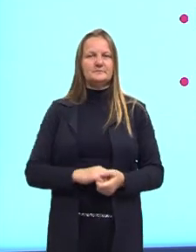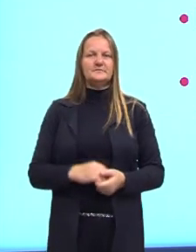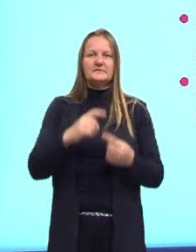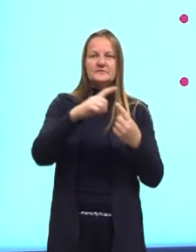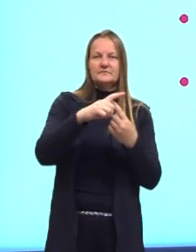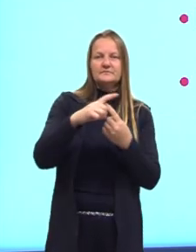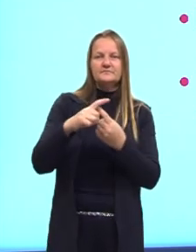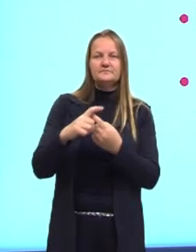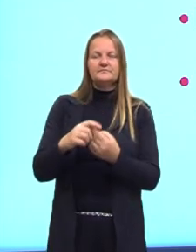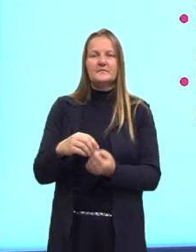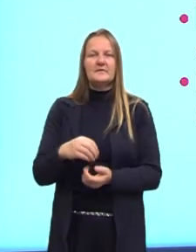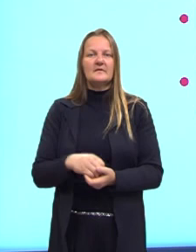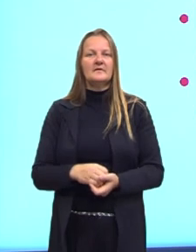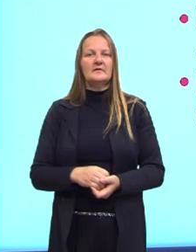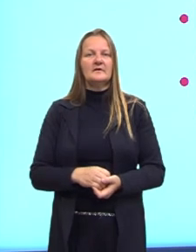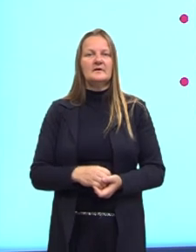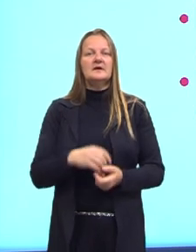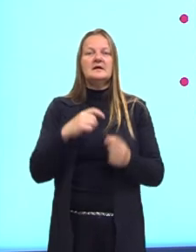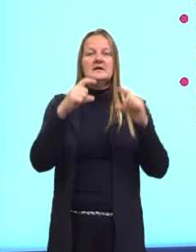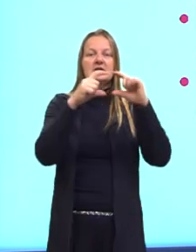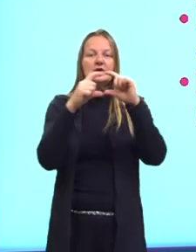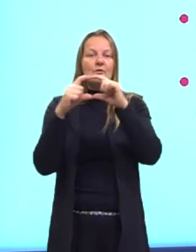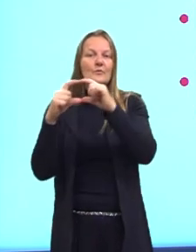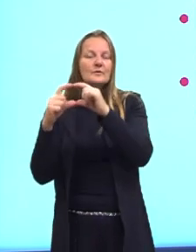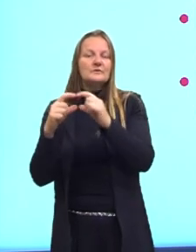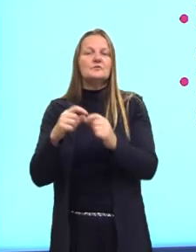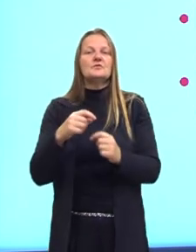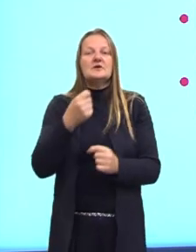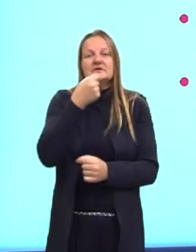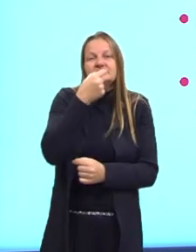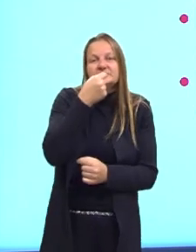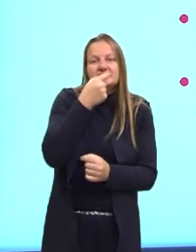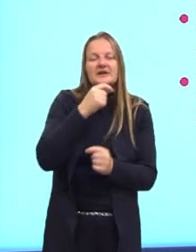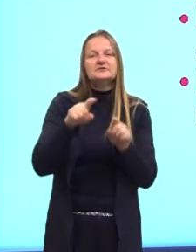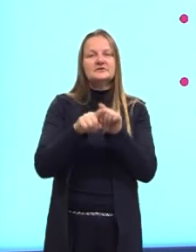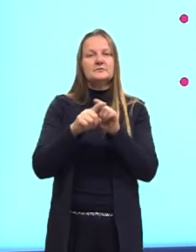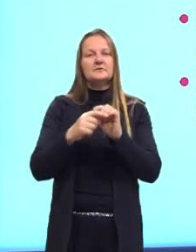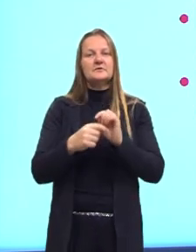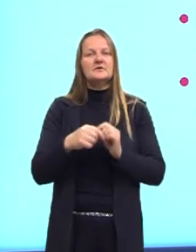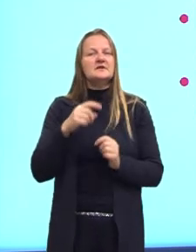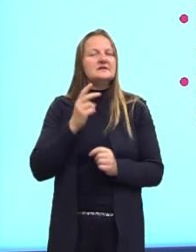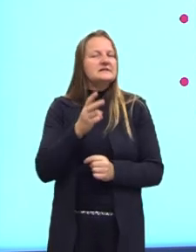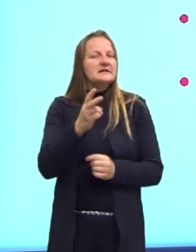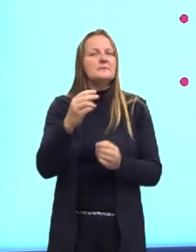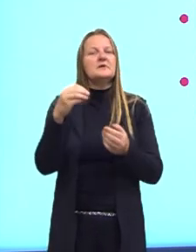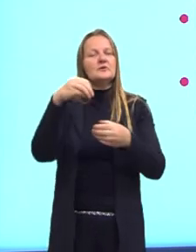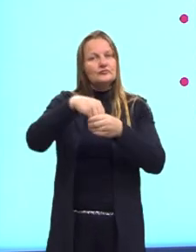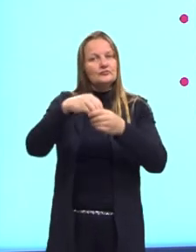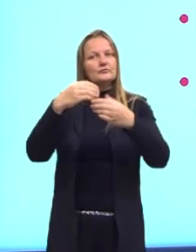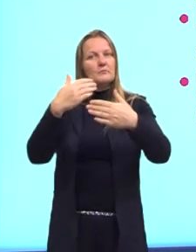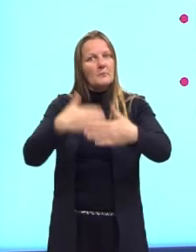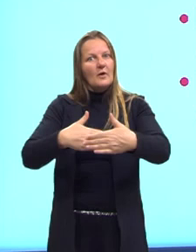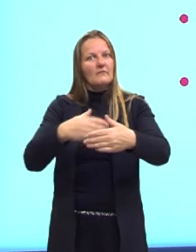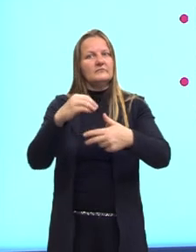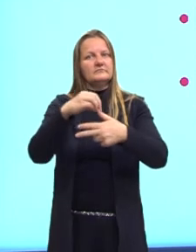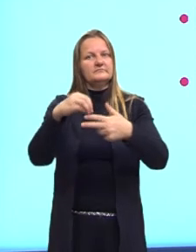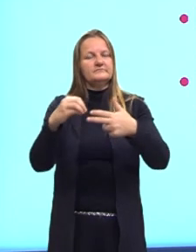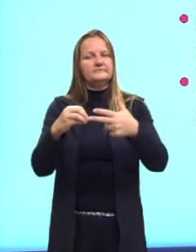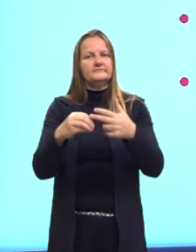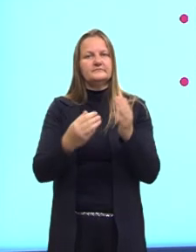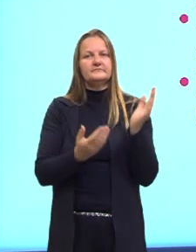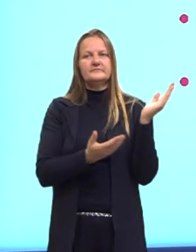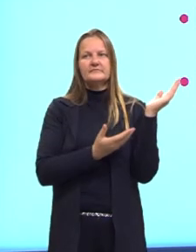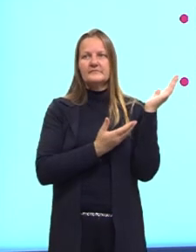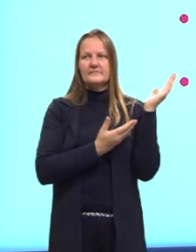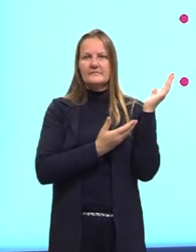Então, óbvio, né? Quadrinhos e charges, vocês sabem, que aparecem frequentemente nas nossas questões. E eu trago